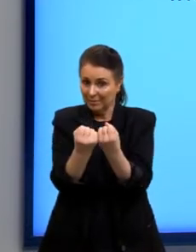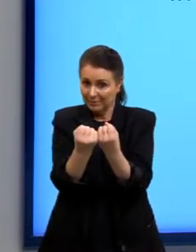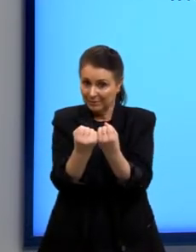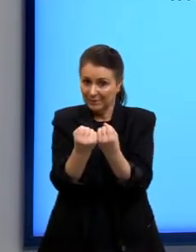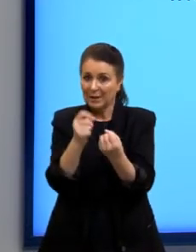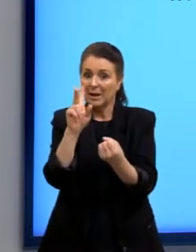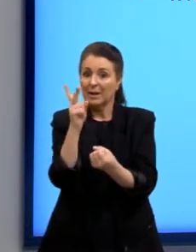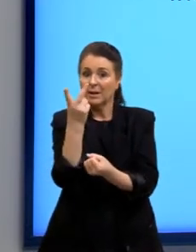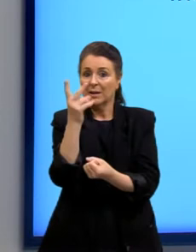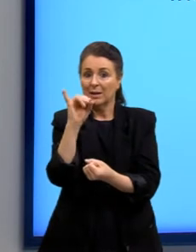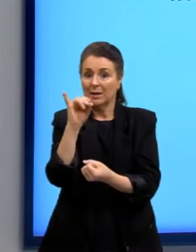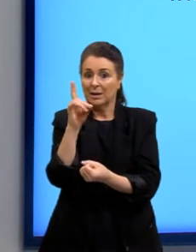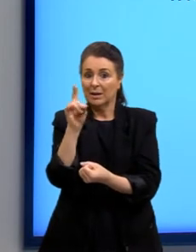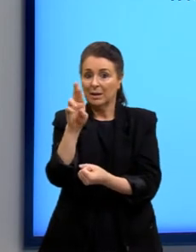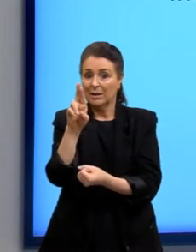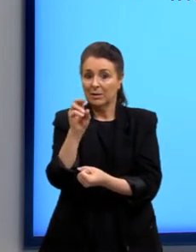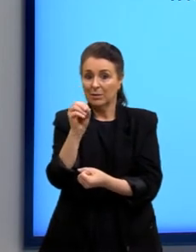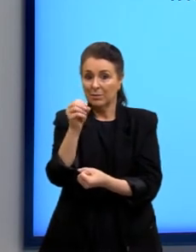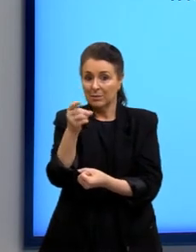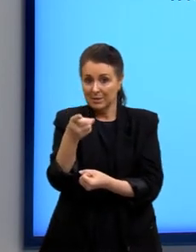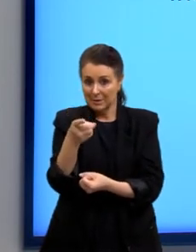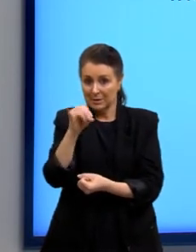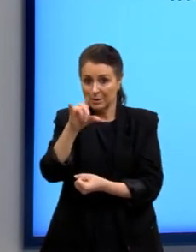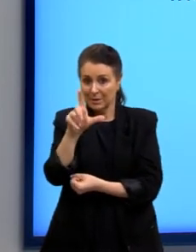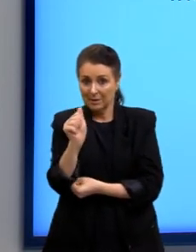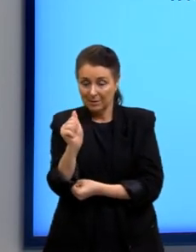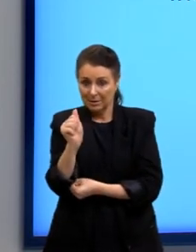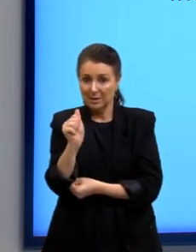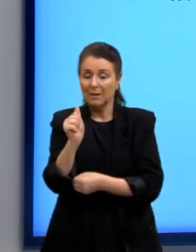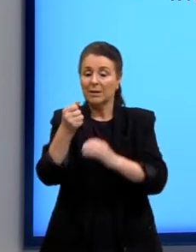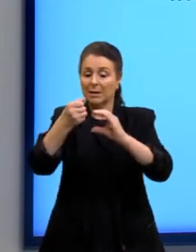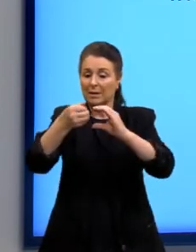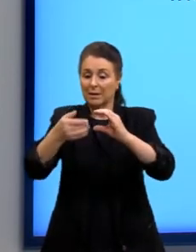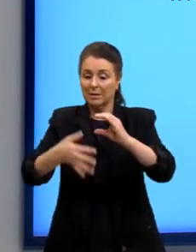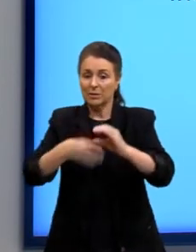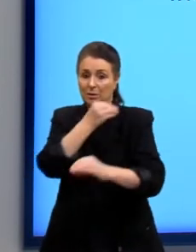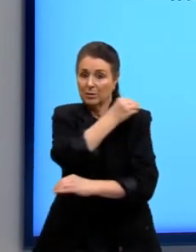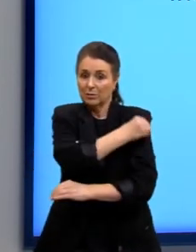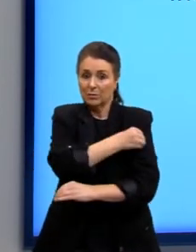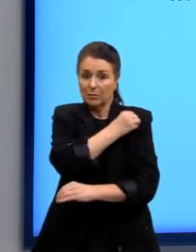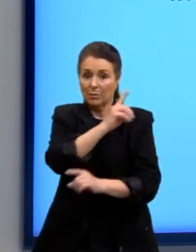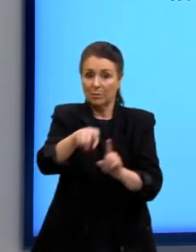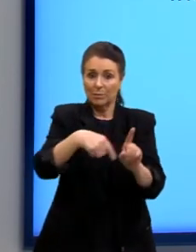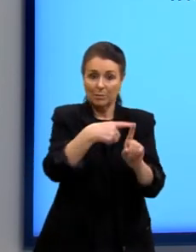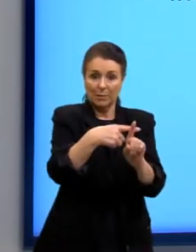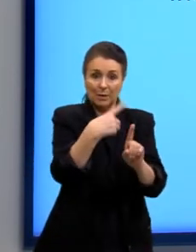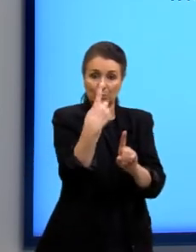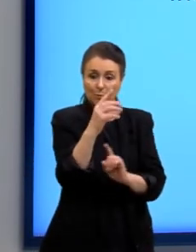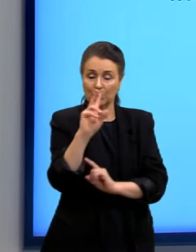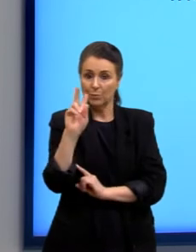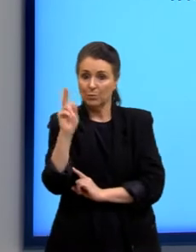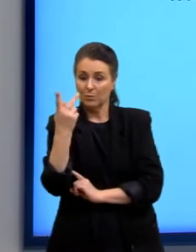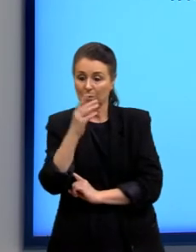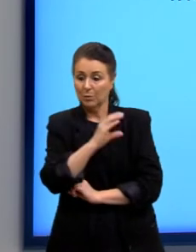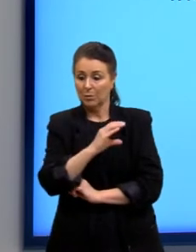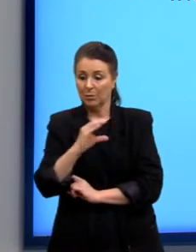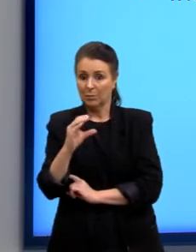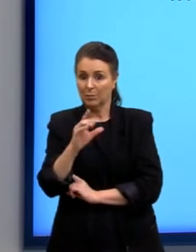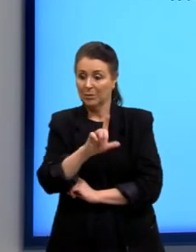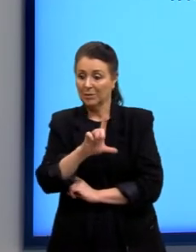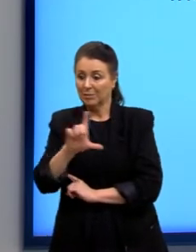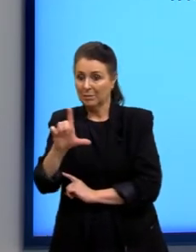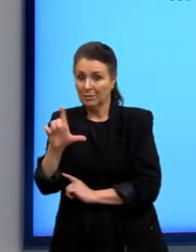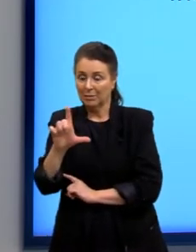álcool, que caracteriza o álcool, mais um hidrogênio do carbono que está ao lado